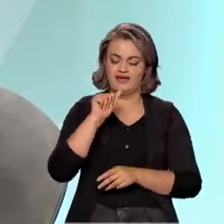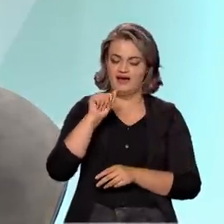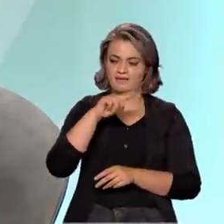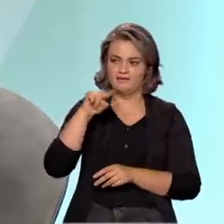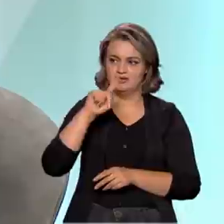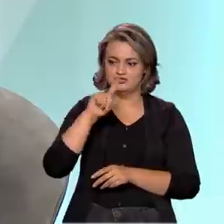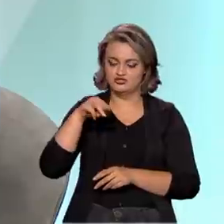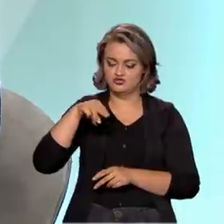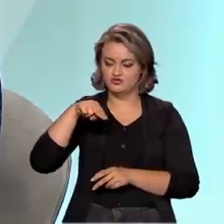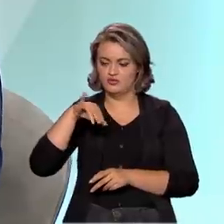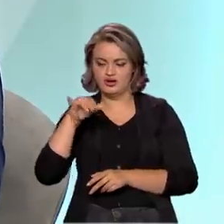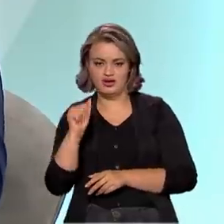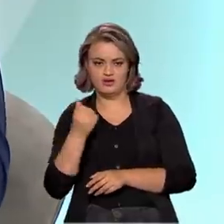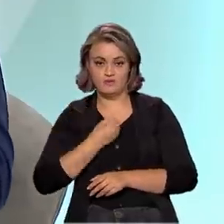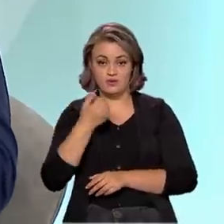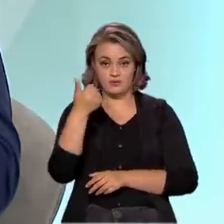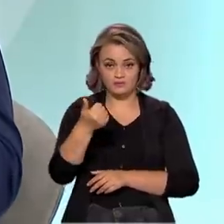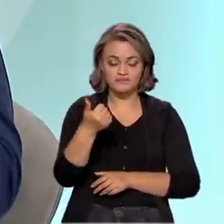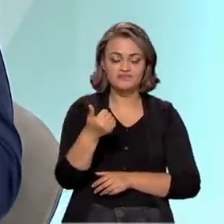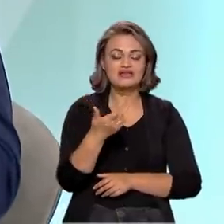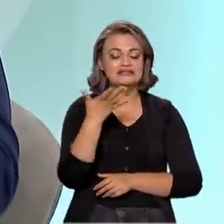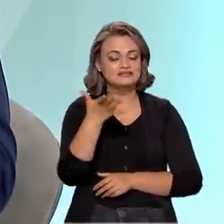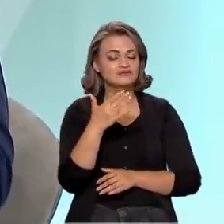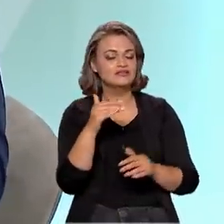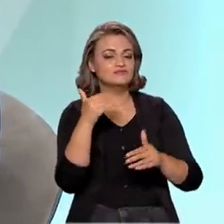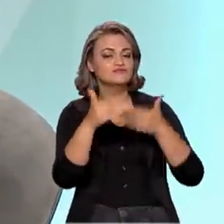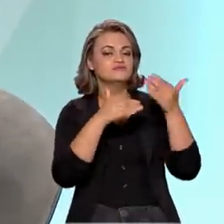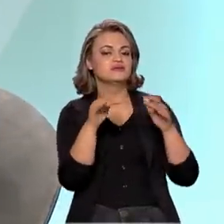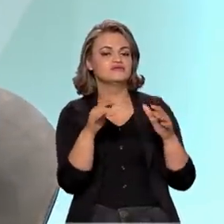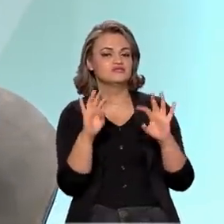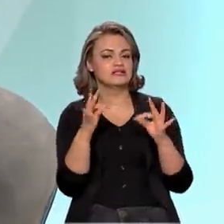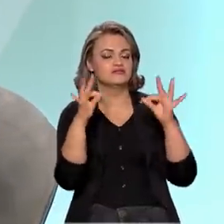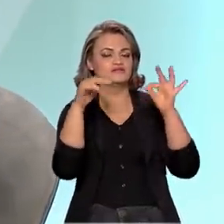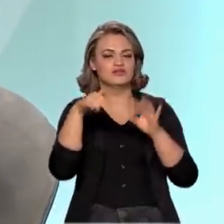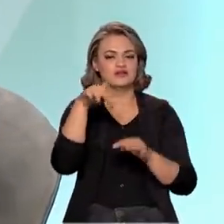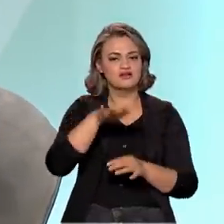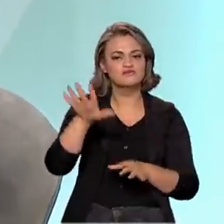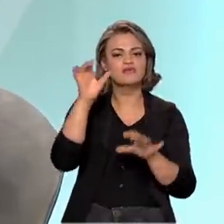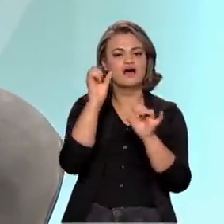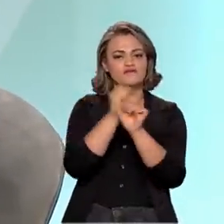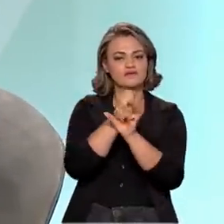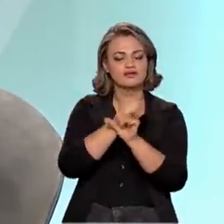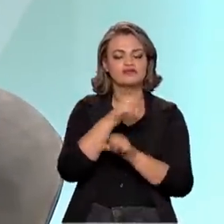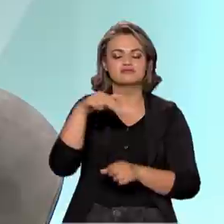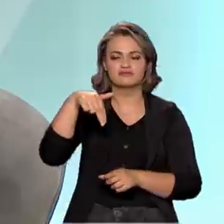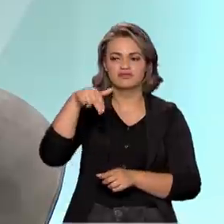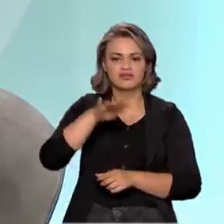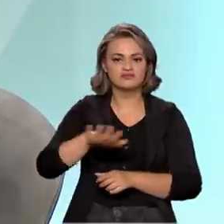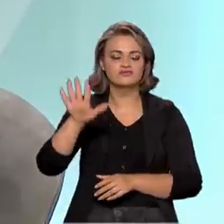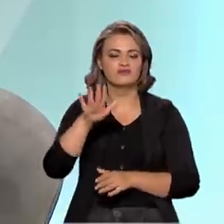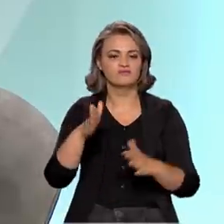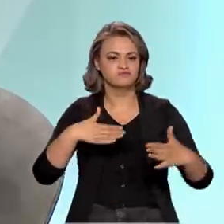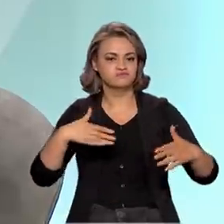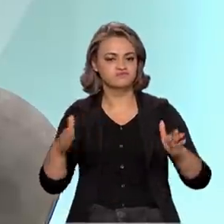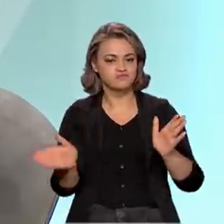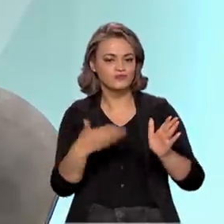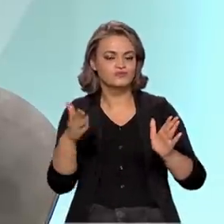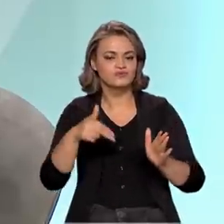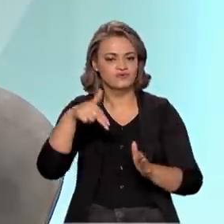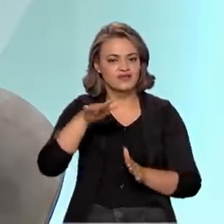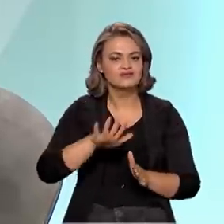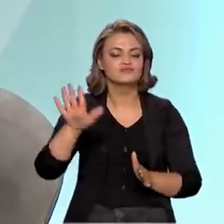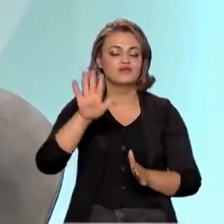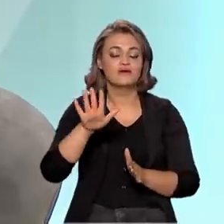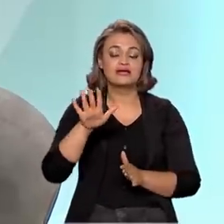essa parte de ser um desenvolvimento de tecnologia nacional com fabricação nacional e, na sua concepção, ele